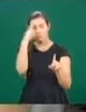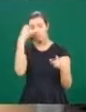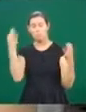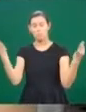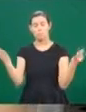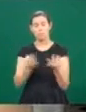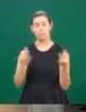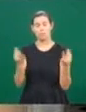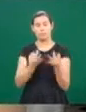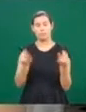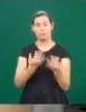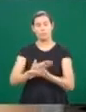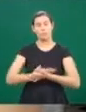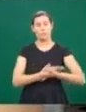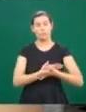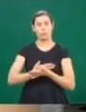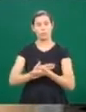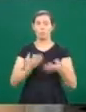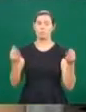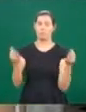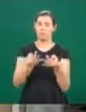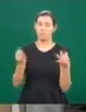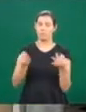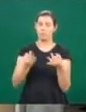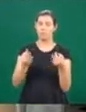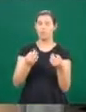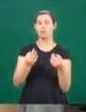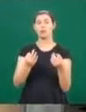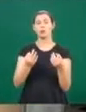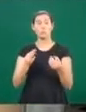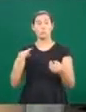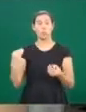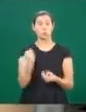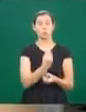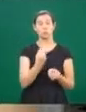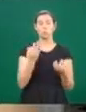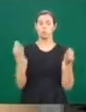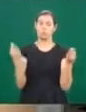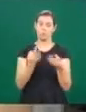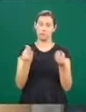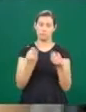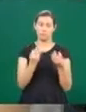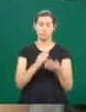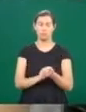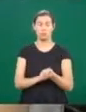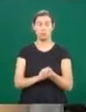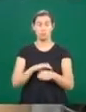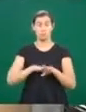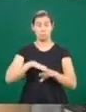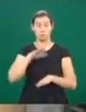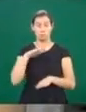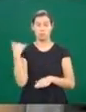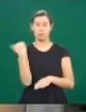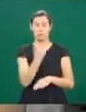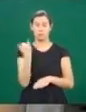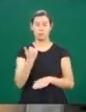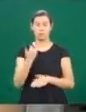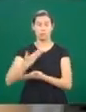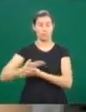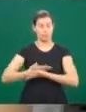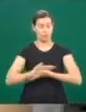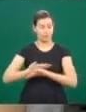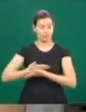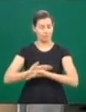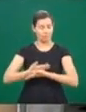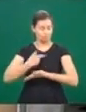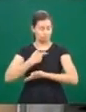né? Ou a criança perfeita, a gestação, o parto perfeito. Mas eu acho que o mais importante é você aceitar a criança